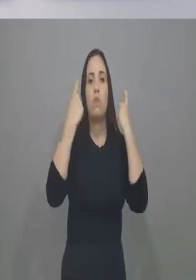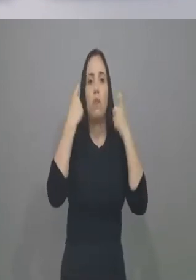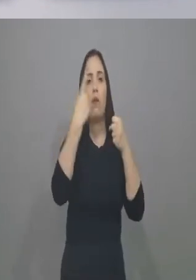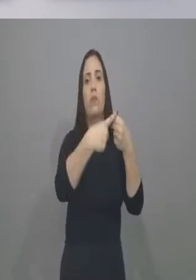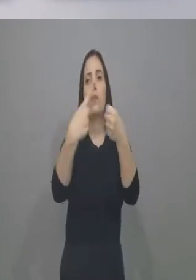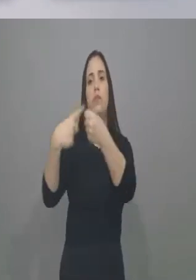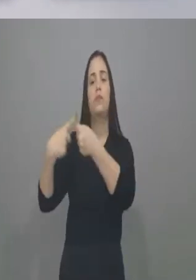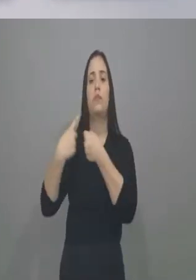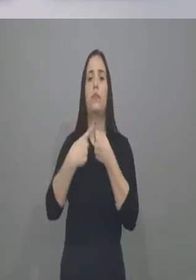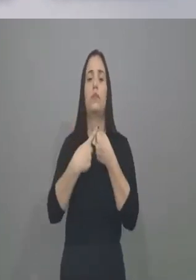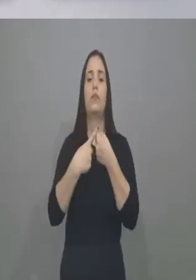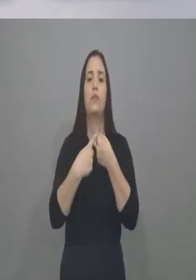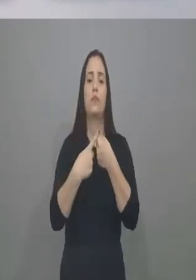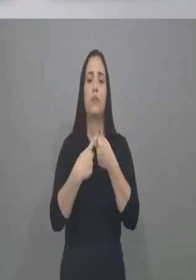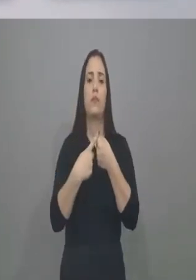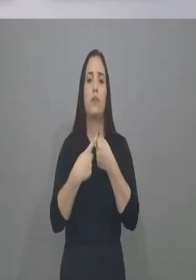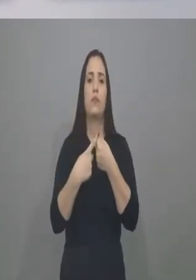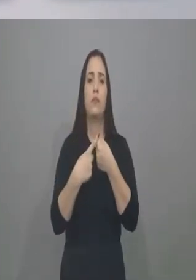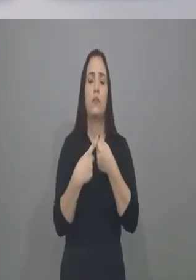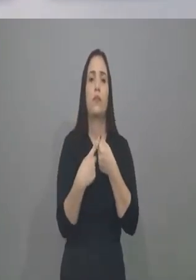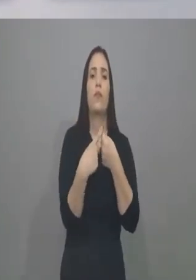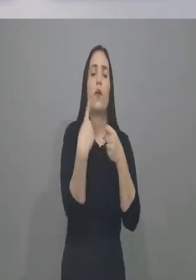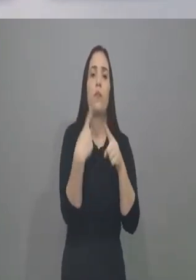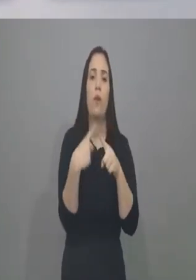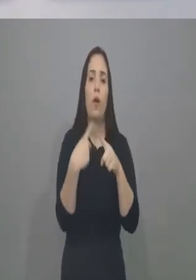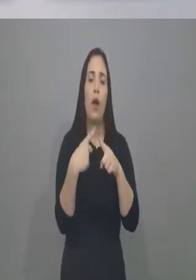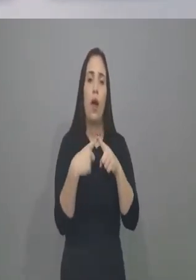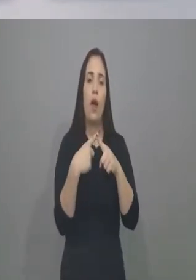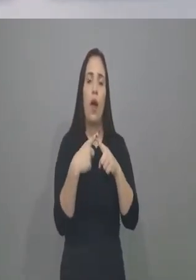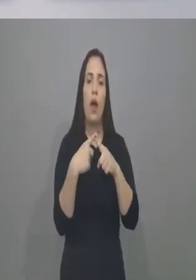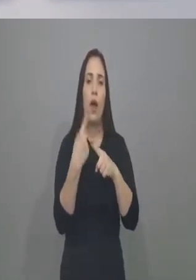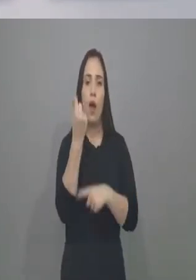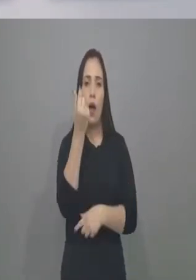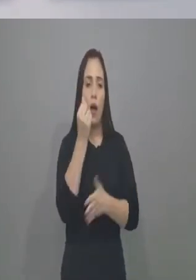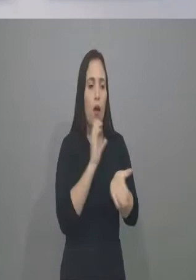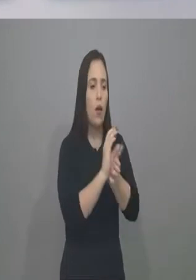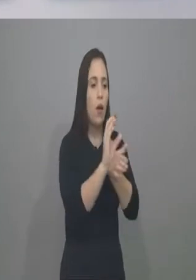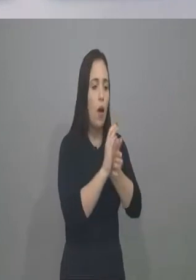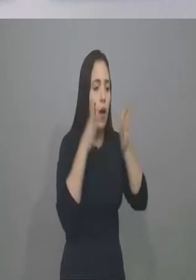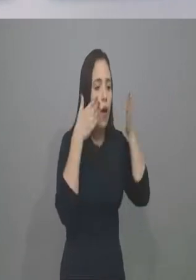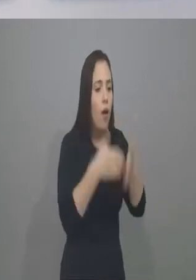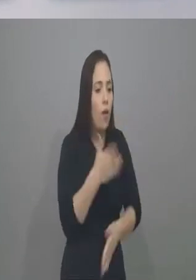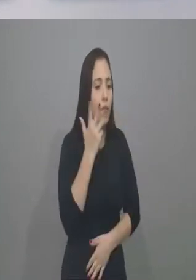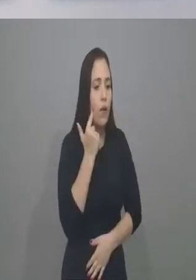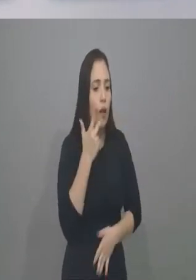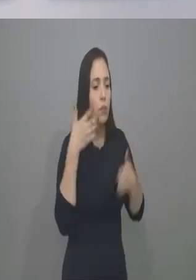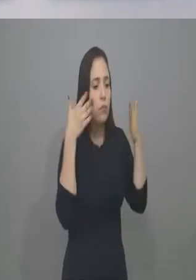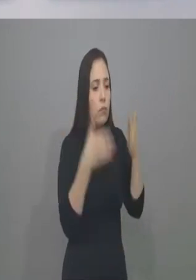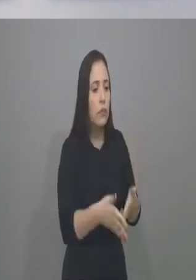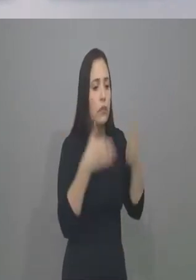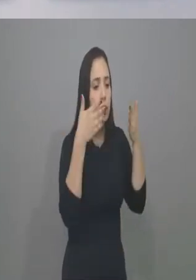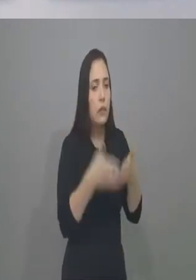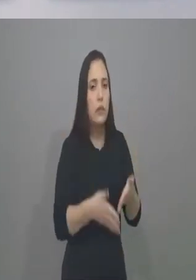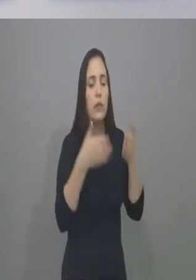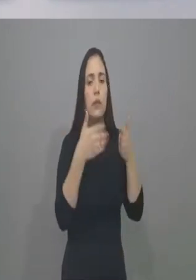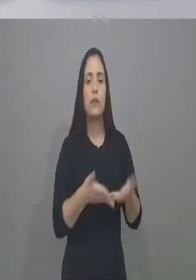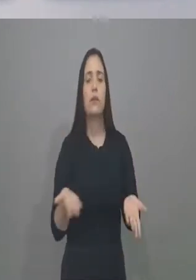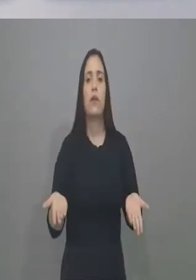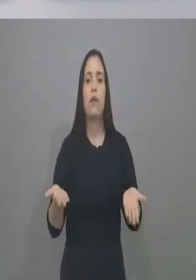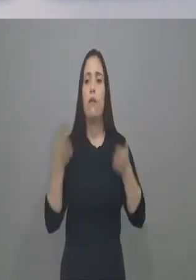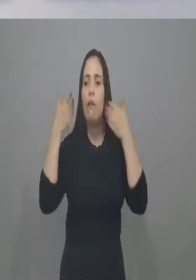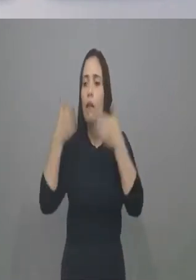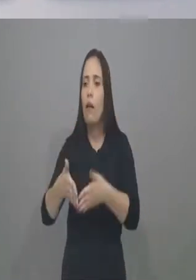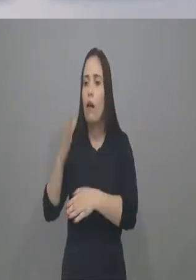para que o bolo da fatia do orçamento não venha ficar só em determinados locais como